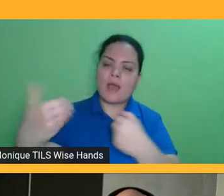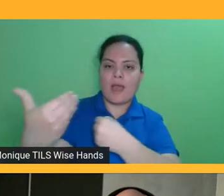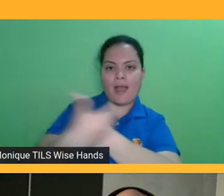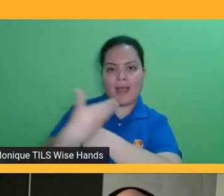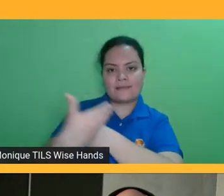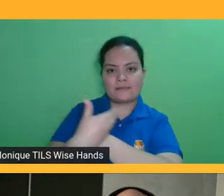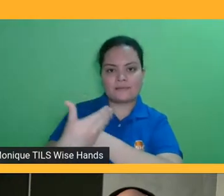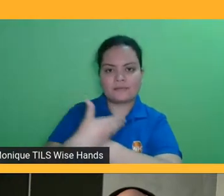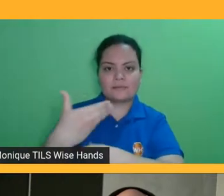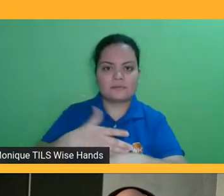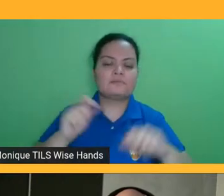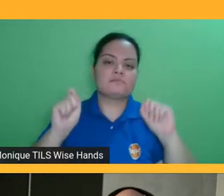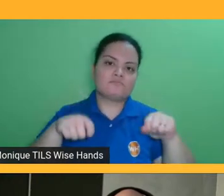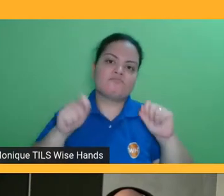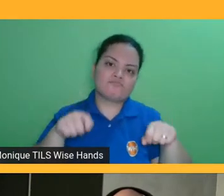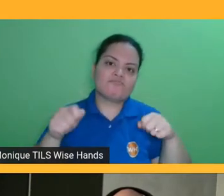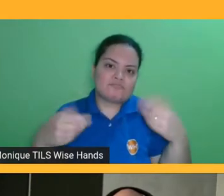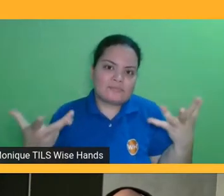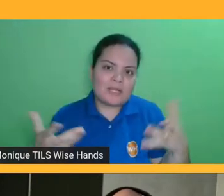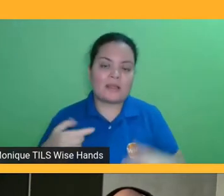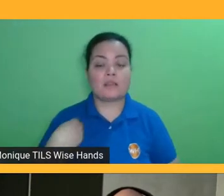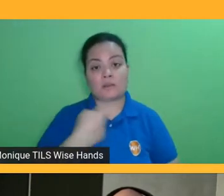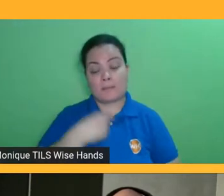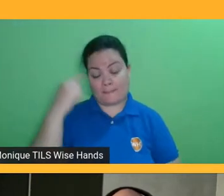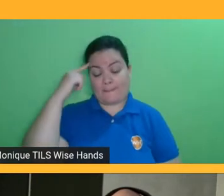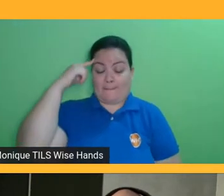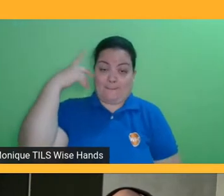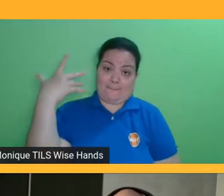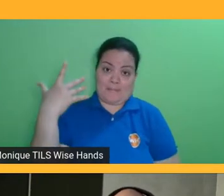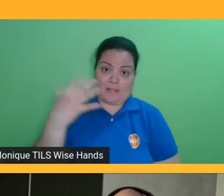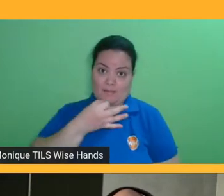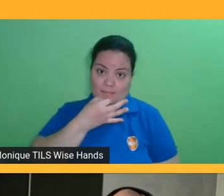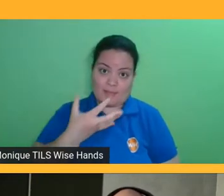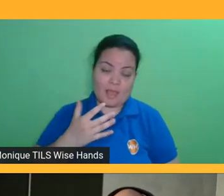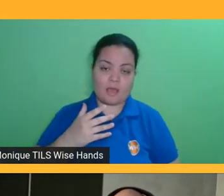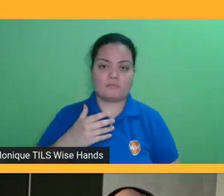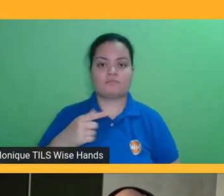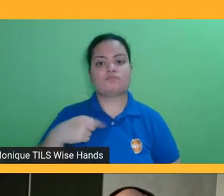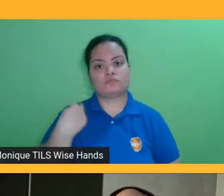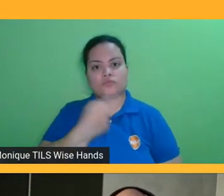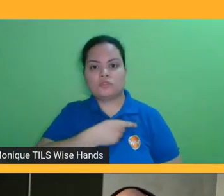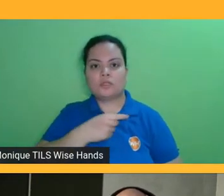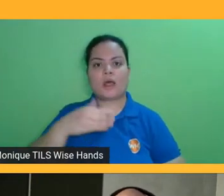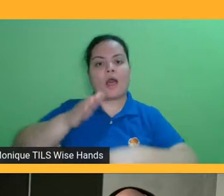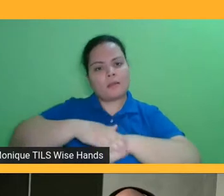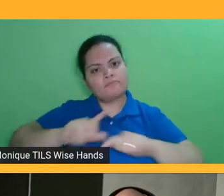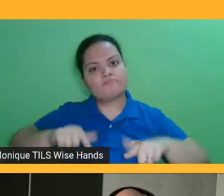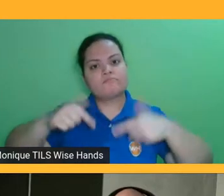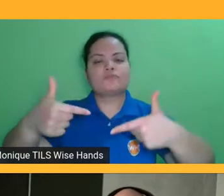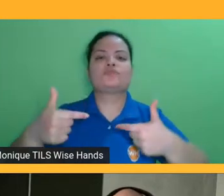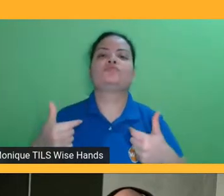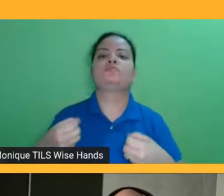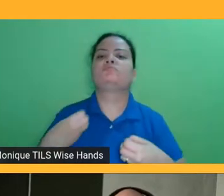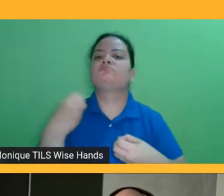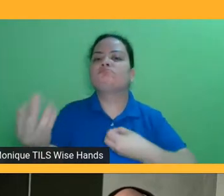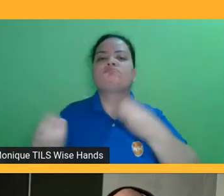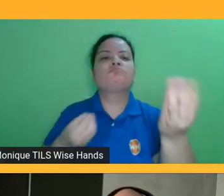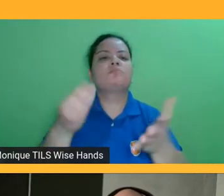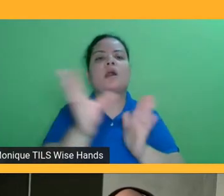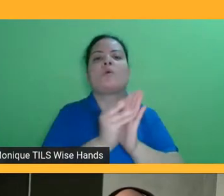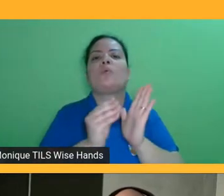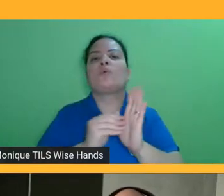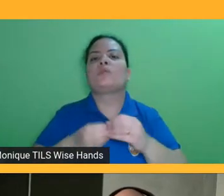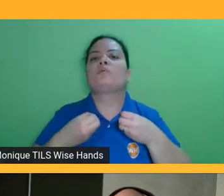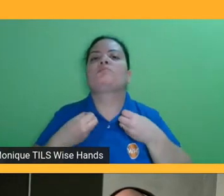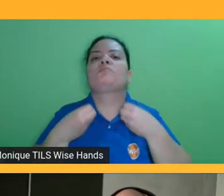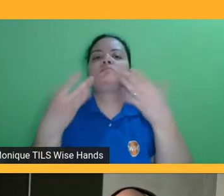entende que, que quanto mais for feito nessa situação, melhor vai ser, e quanto melhor for a distribuição desse conteúdo, mais fácil